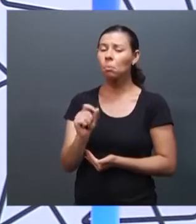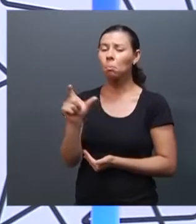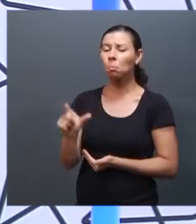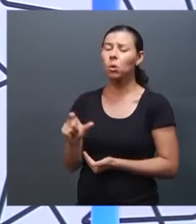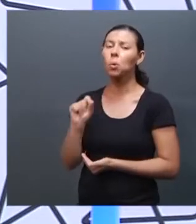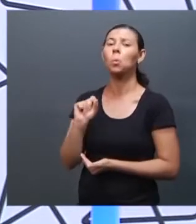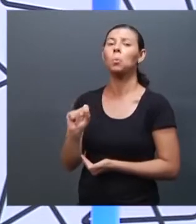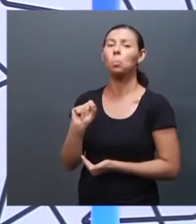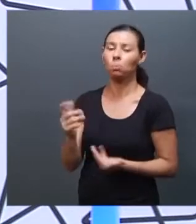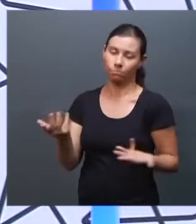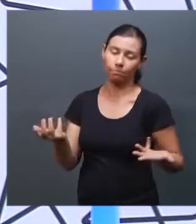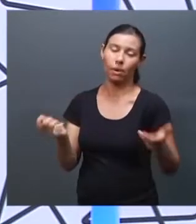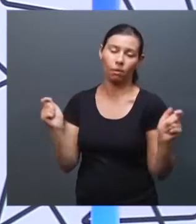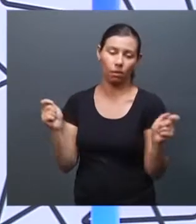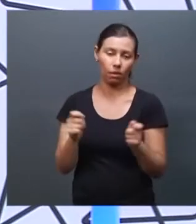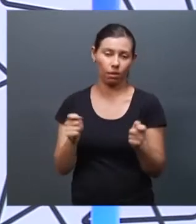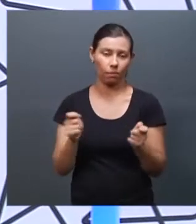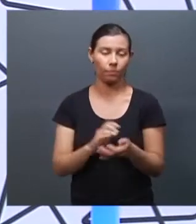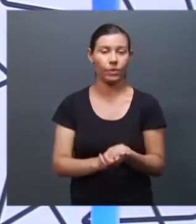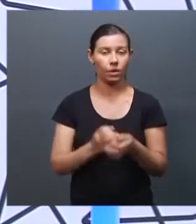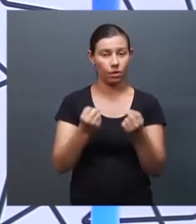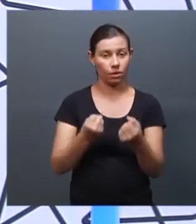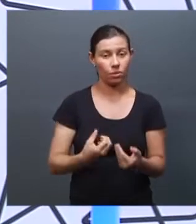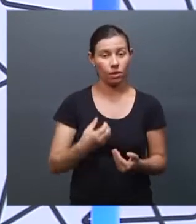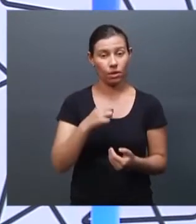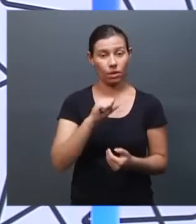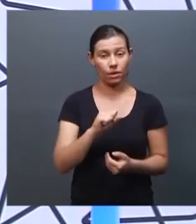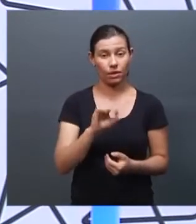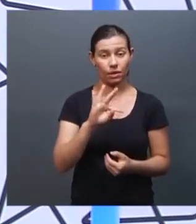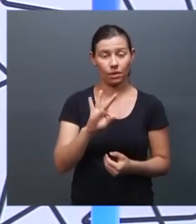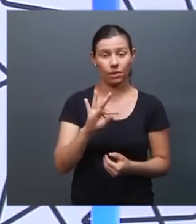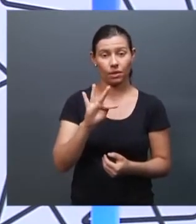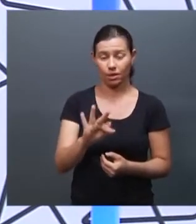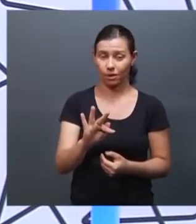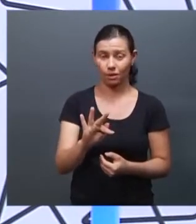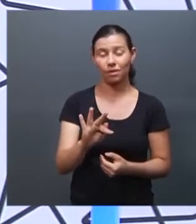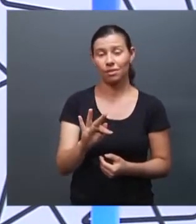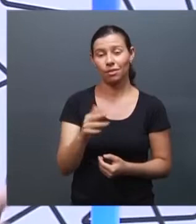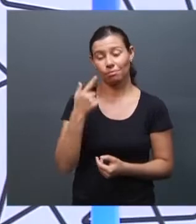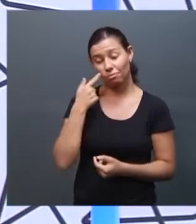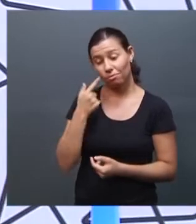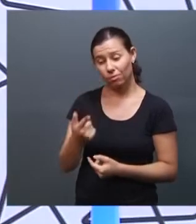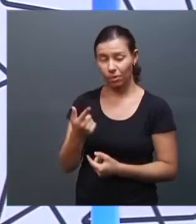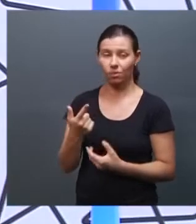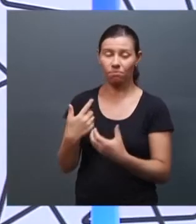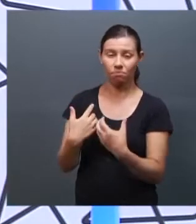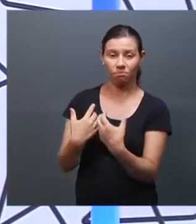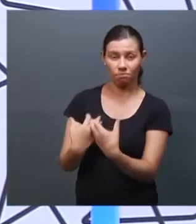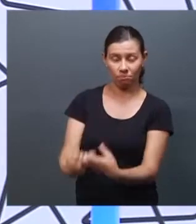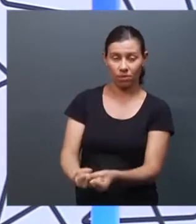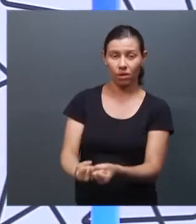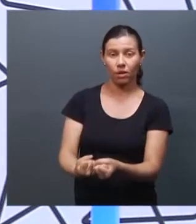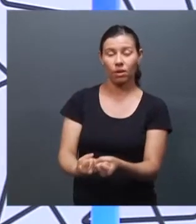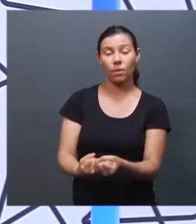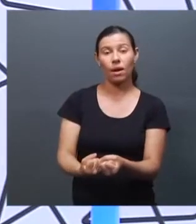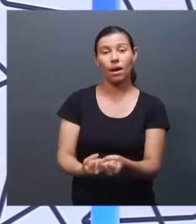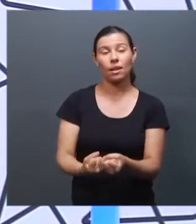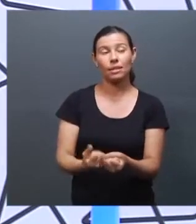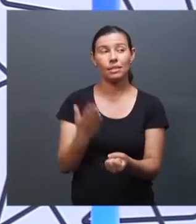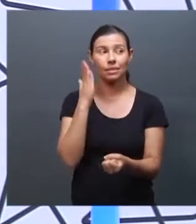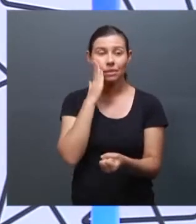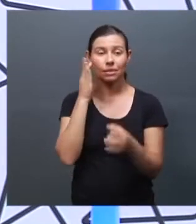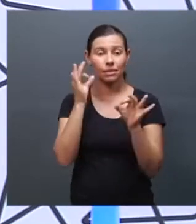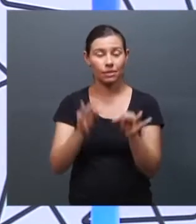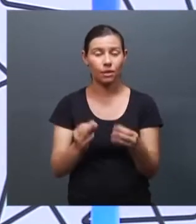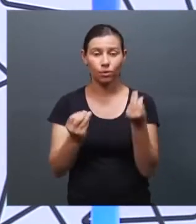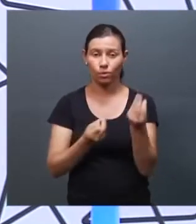sinalização do STF como a Camila falou a gente não consegue prever o que vai sair do julgamento porque por exemplo